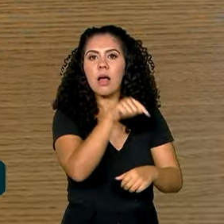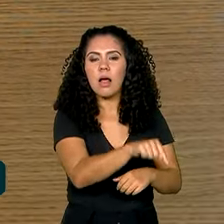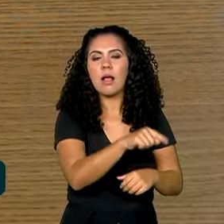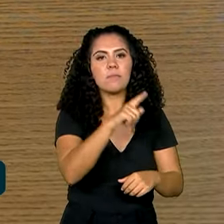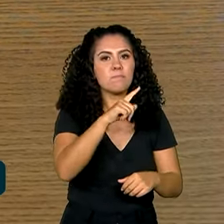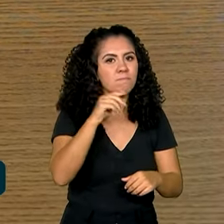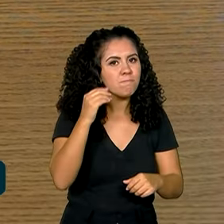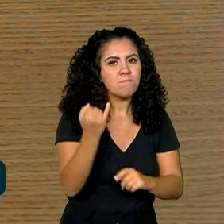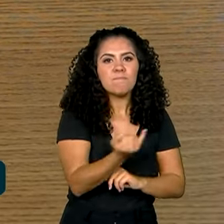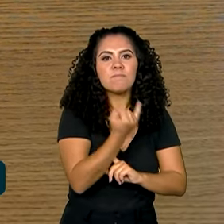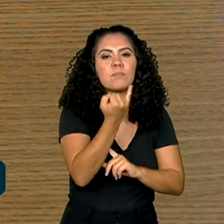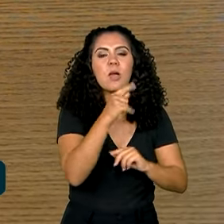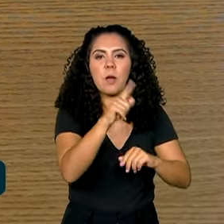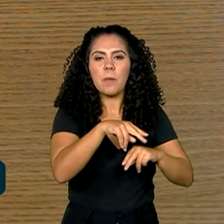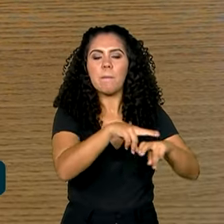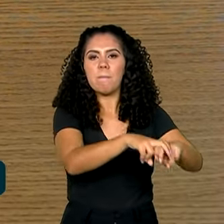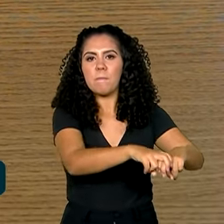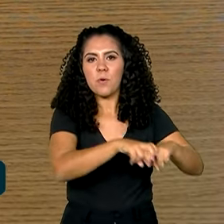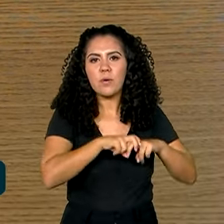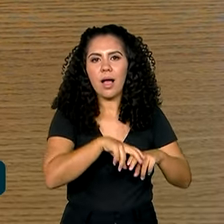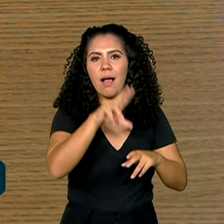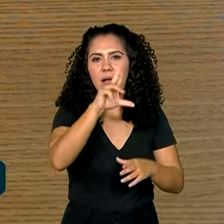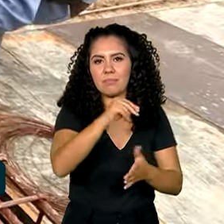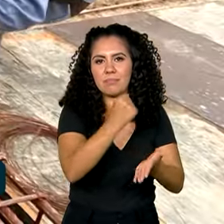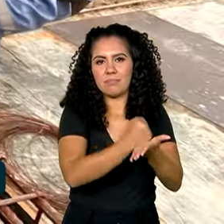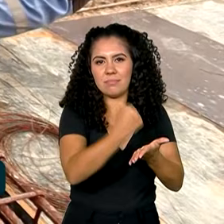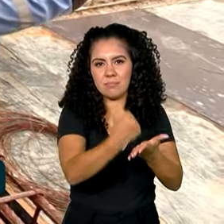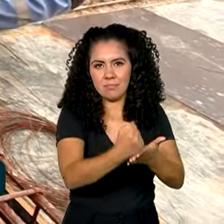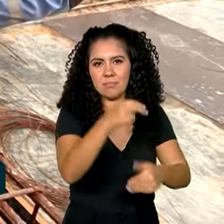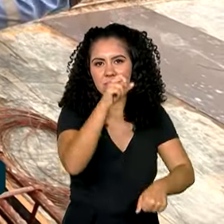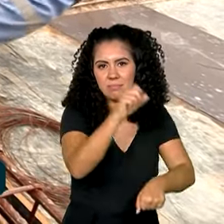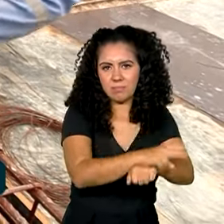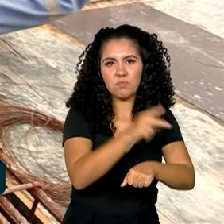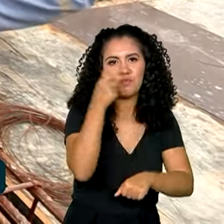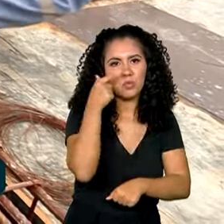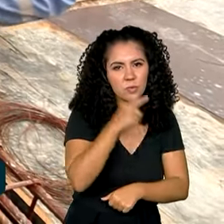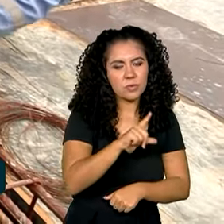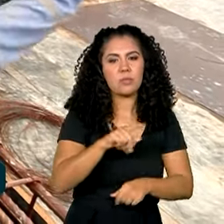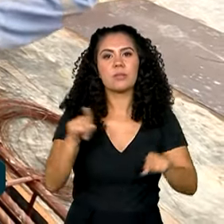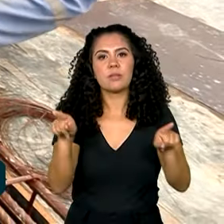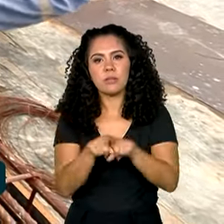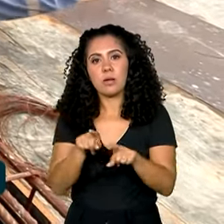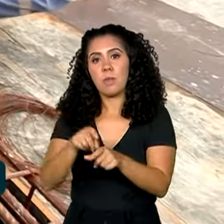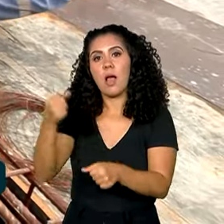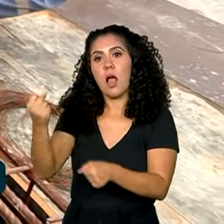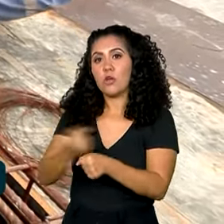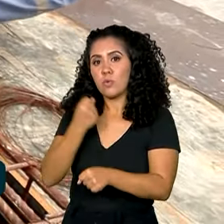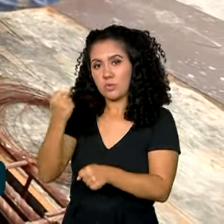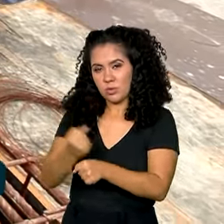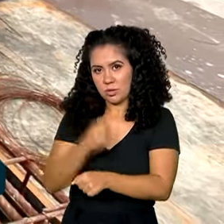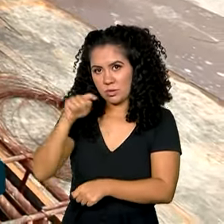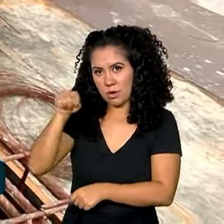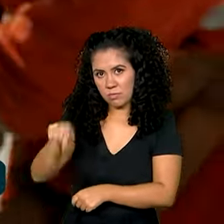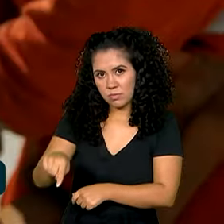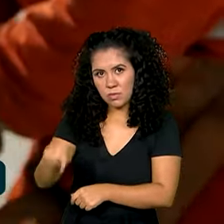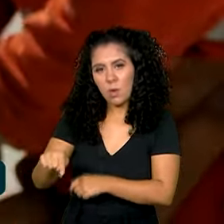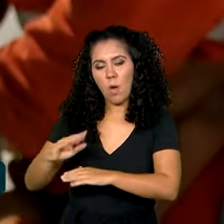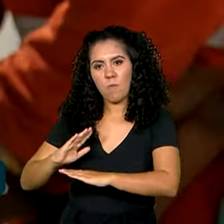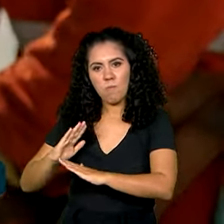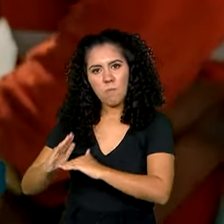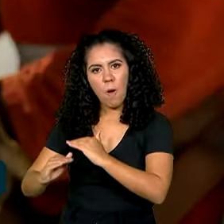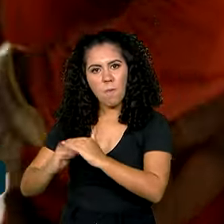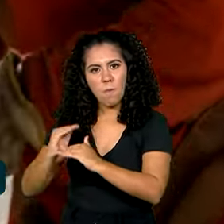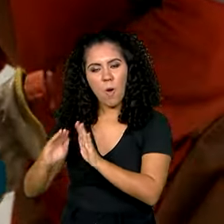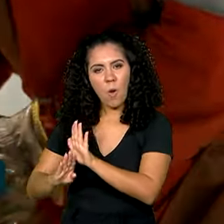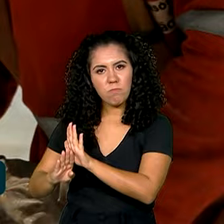fundamentalmente por meio de carteira de trabalho. Ao passo que na construção o crescimento do